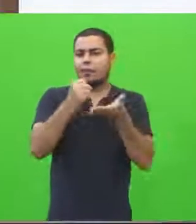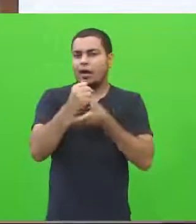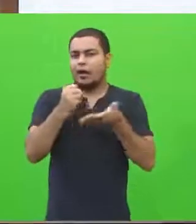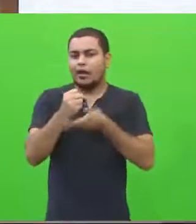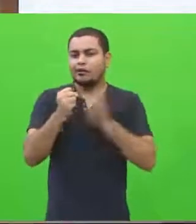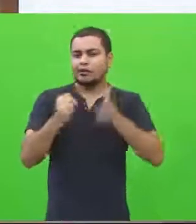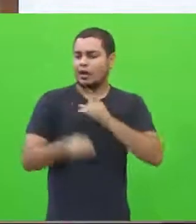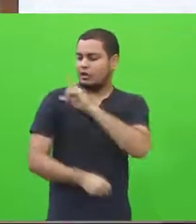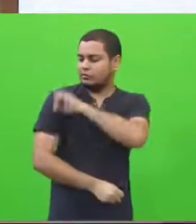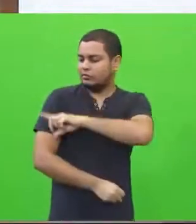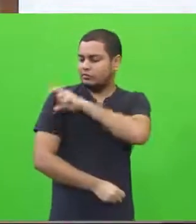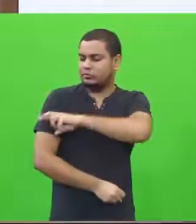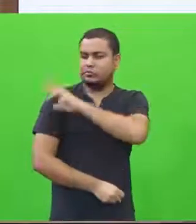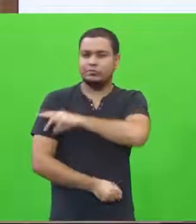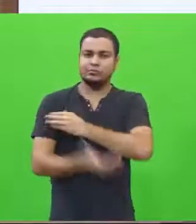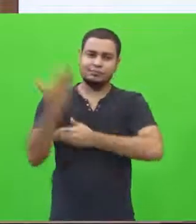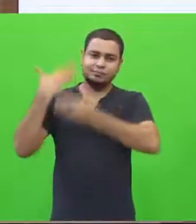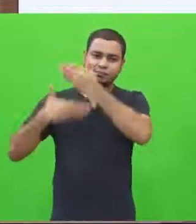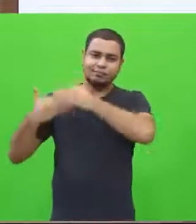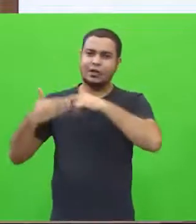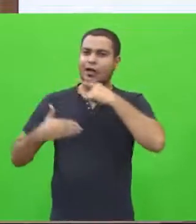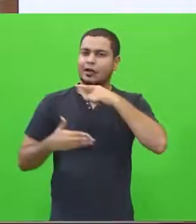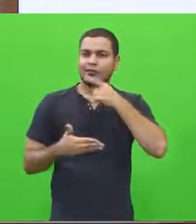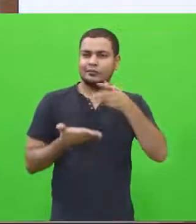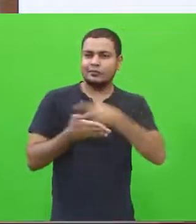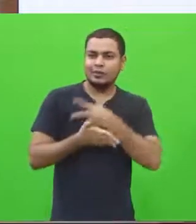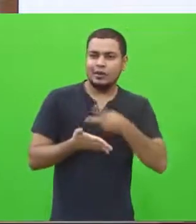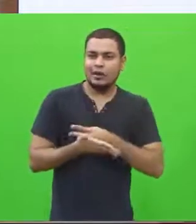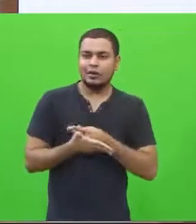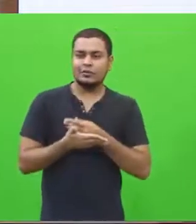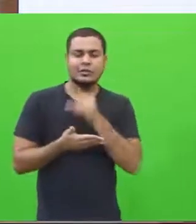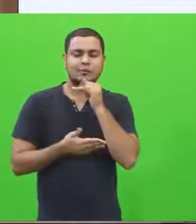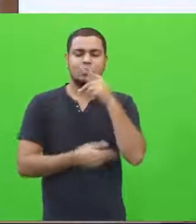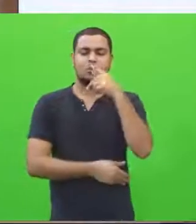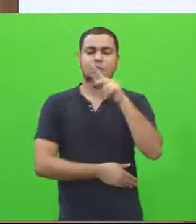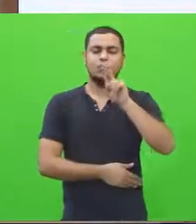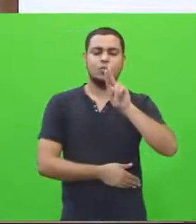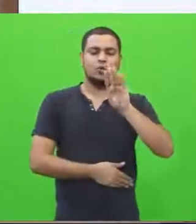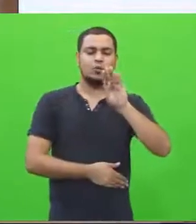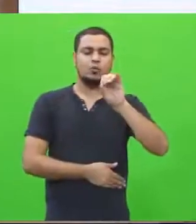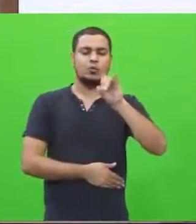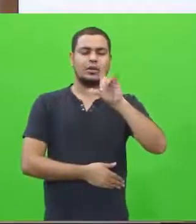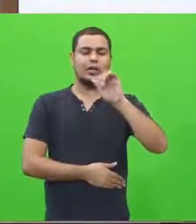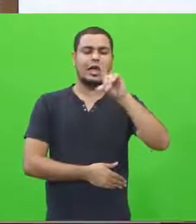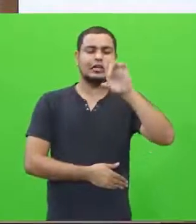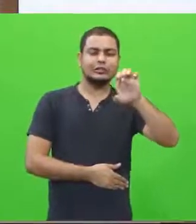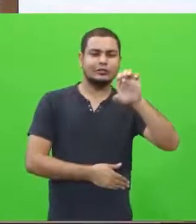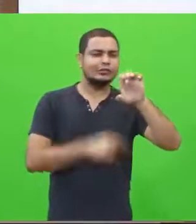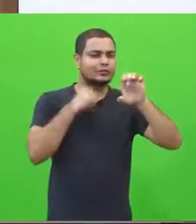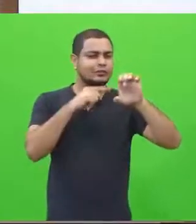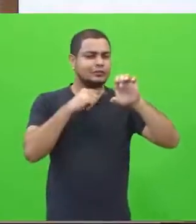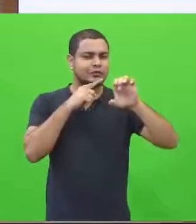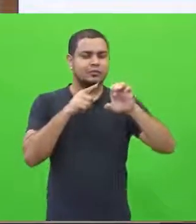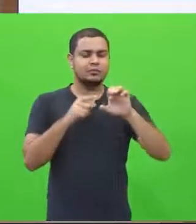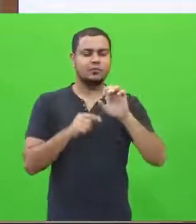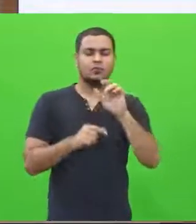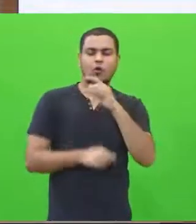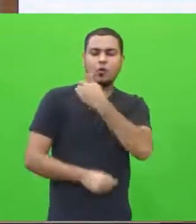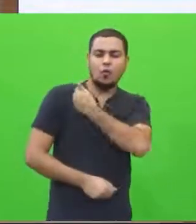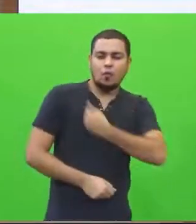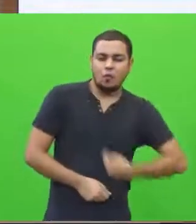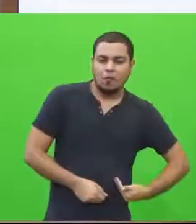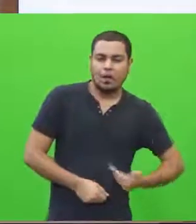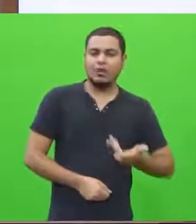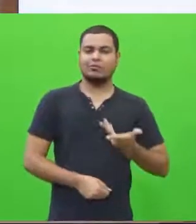sanadas na escrita. Publicidade infantil, governo, arnu, almeto,